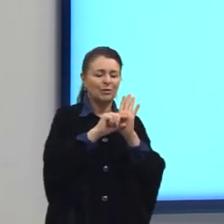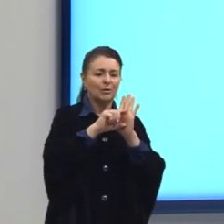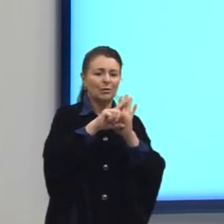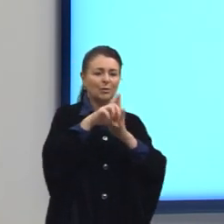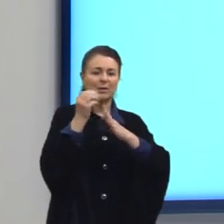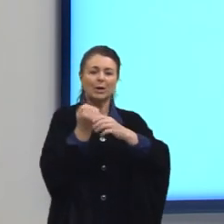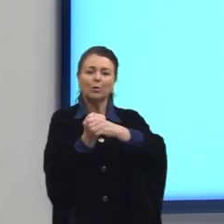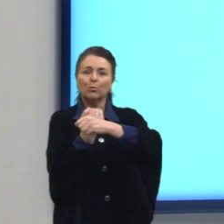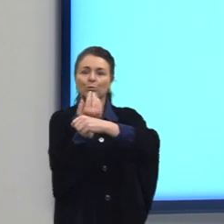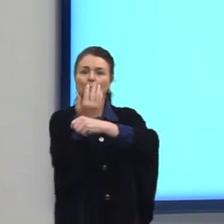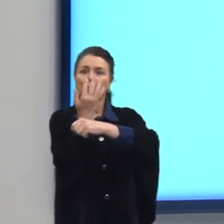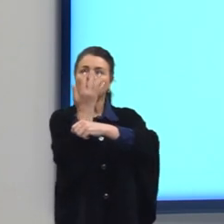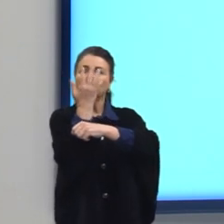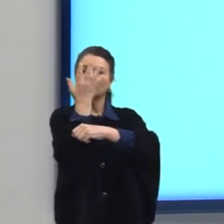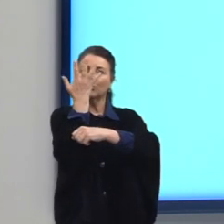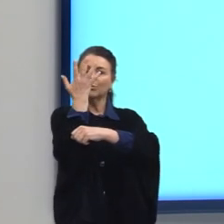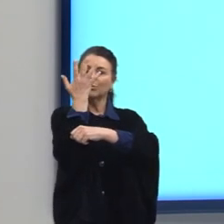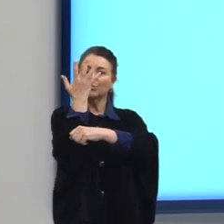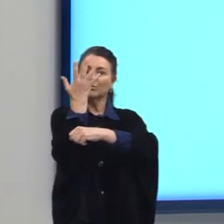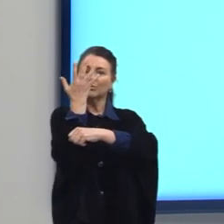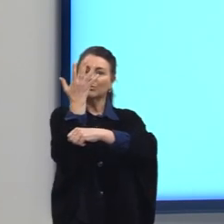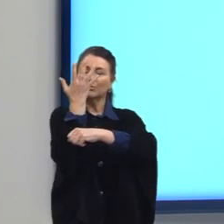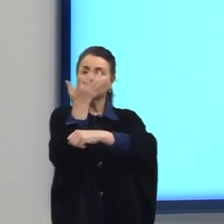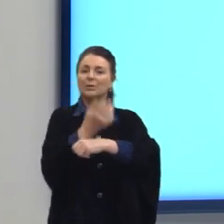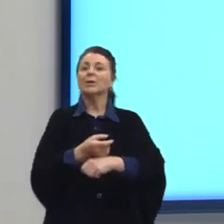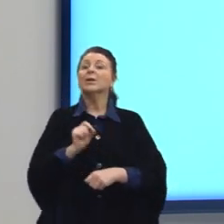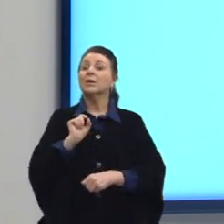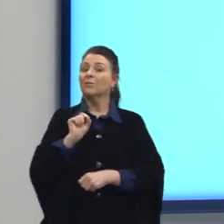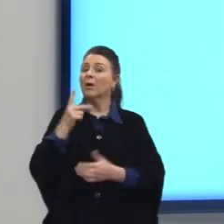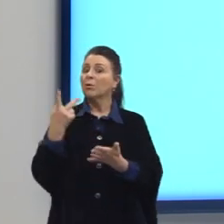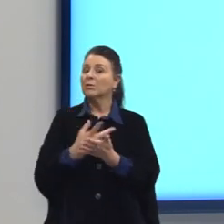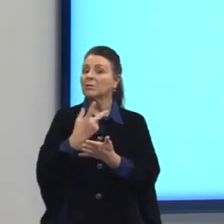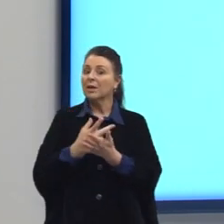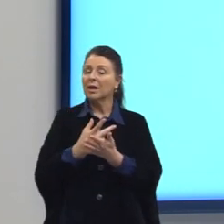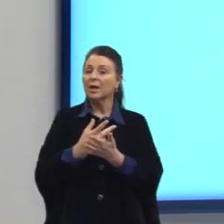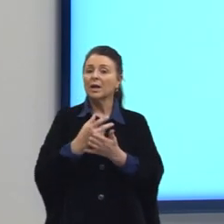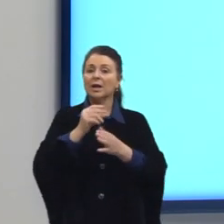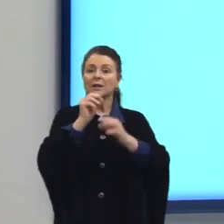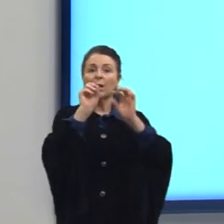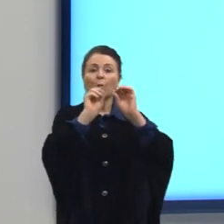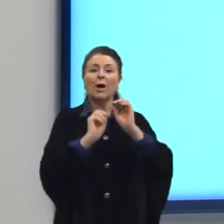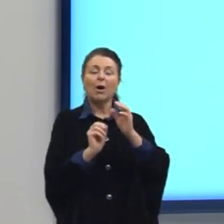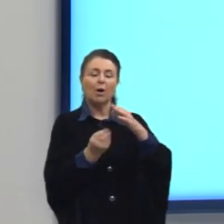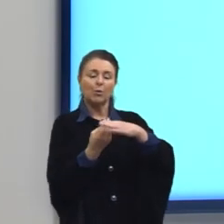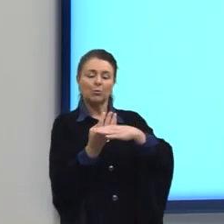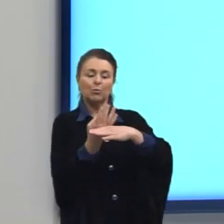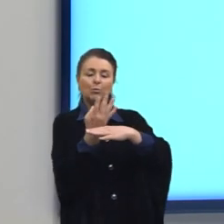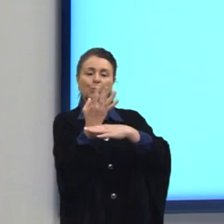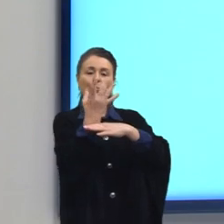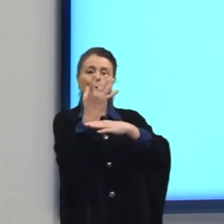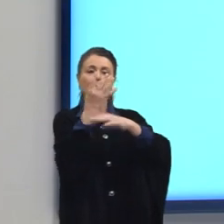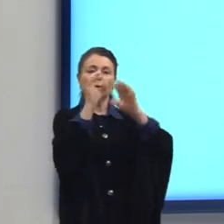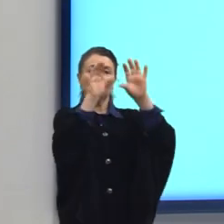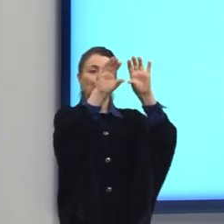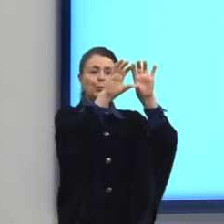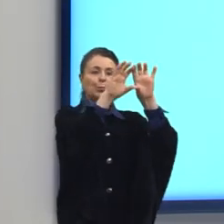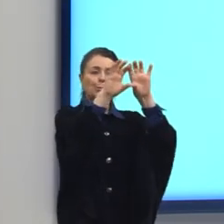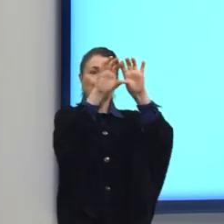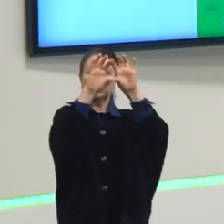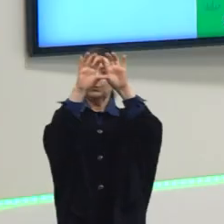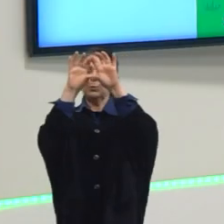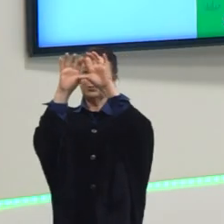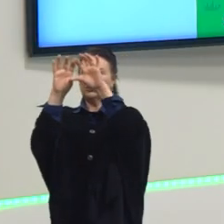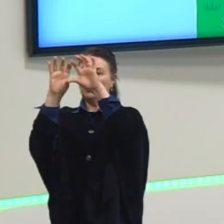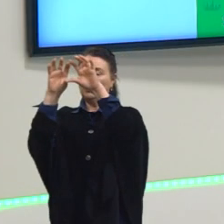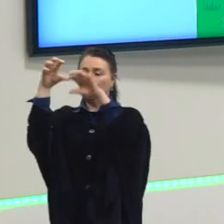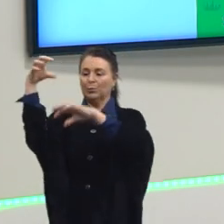transpiração, certo? Que vai formar os rios aéreos, levando água para o resto do país, do continente.